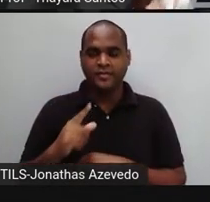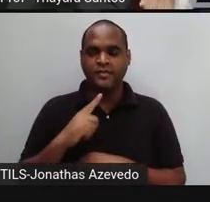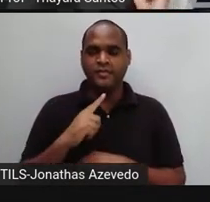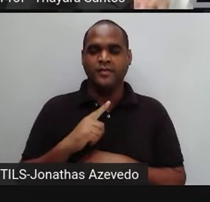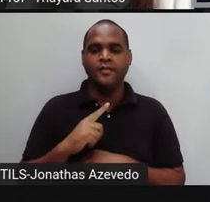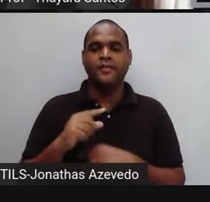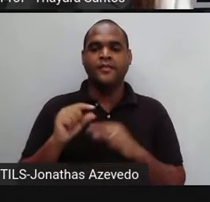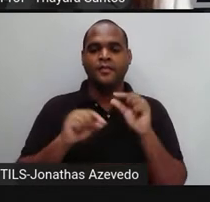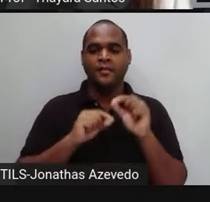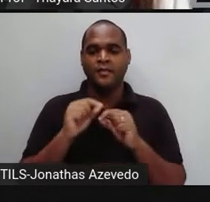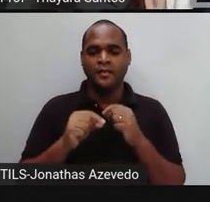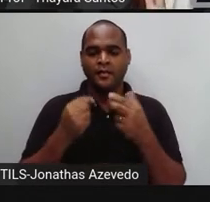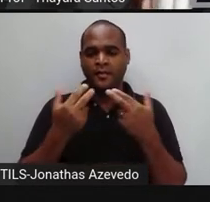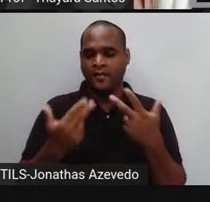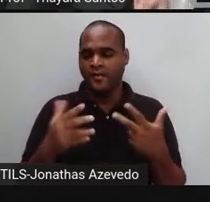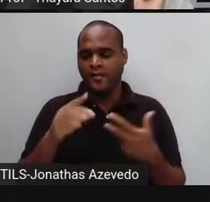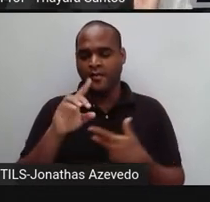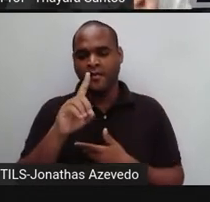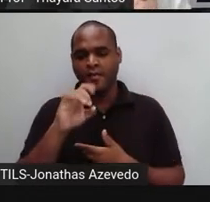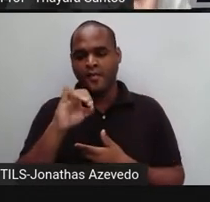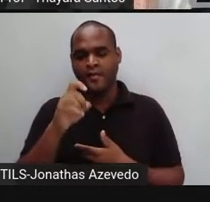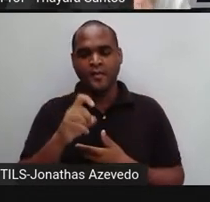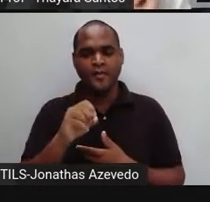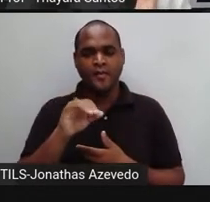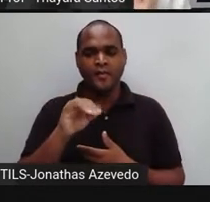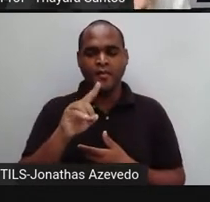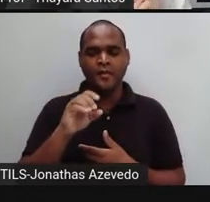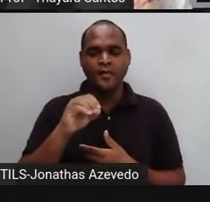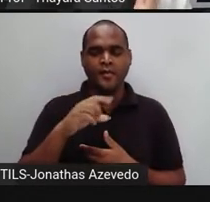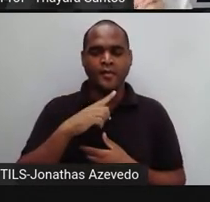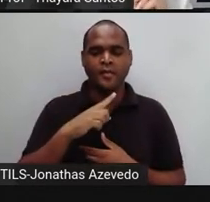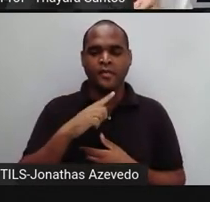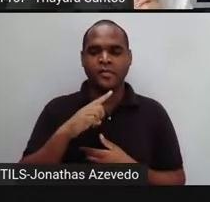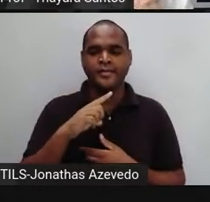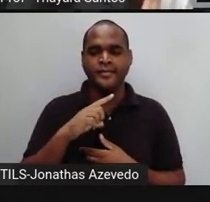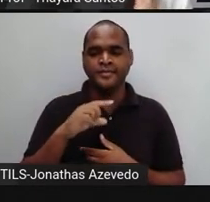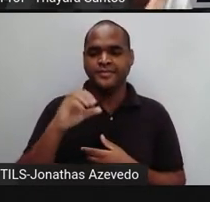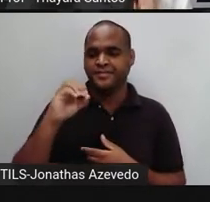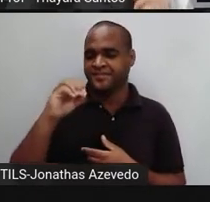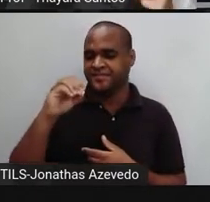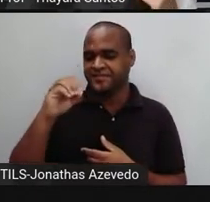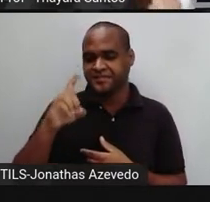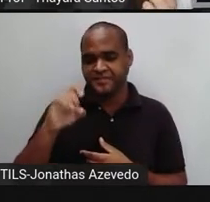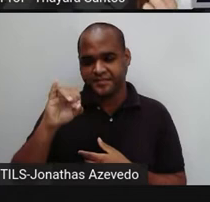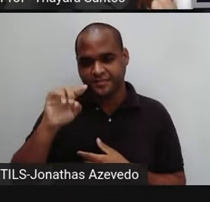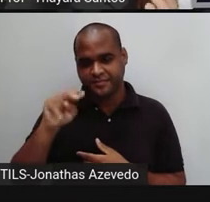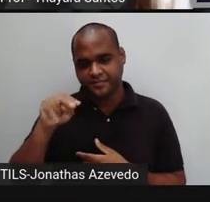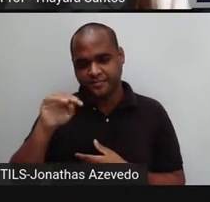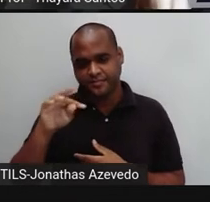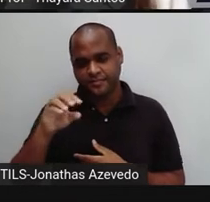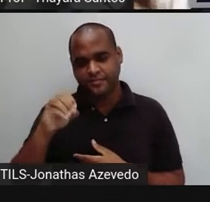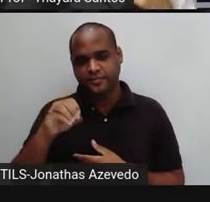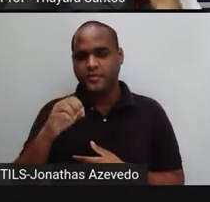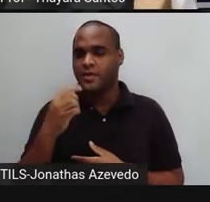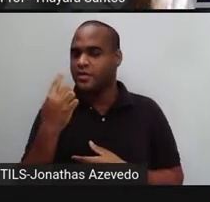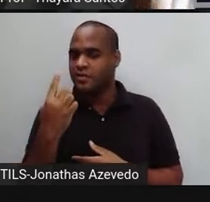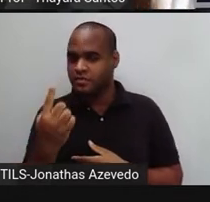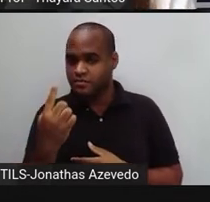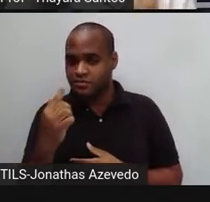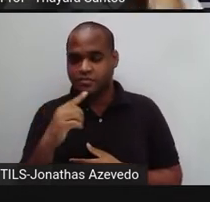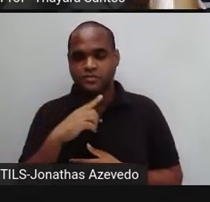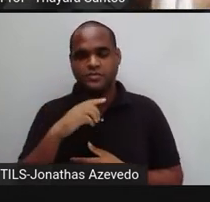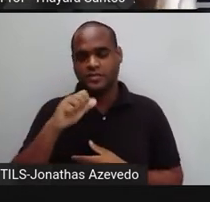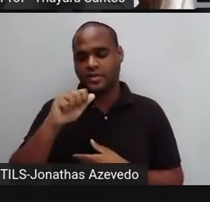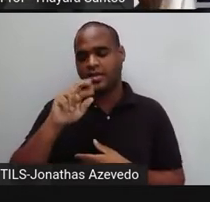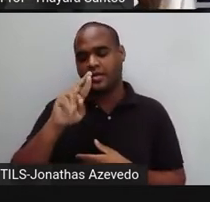Dióxido, quer dizer que essa molécula é formada por dois átomos de oxigênio e um átomo de carbono. Então dióxido de